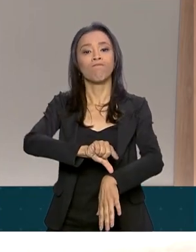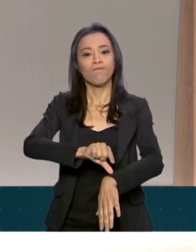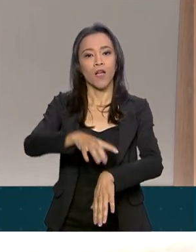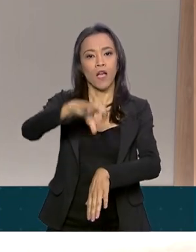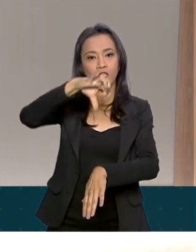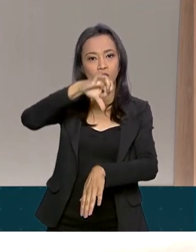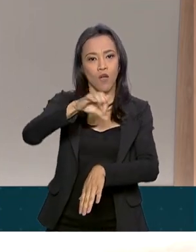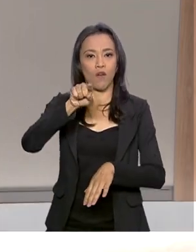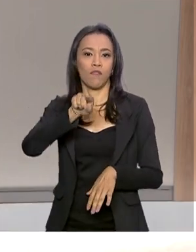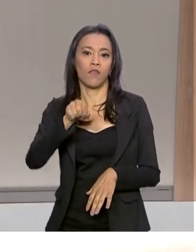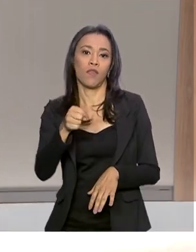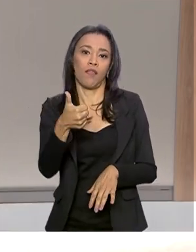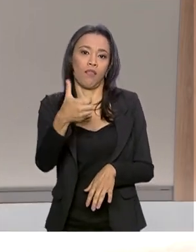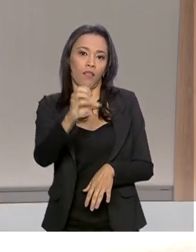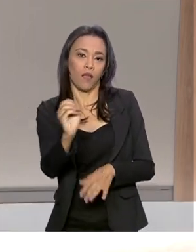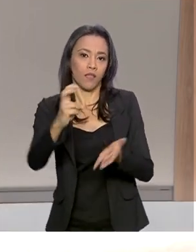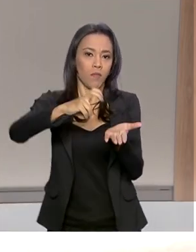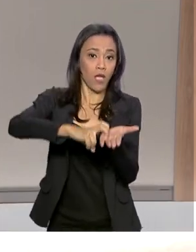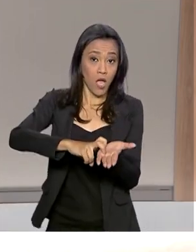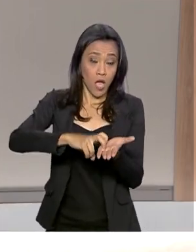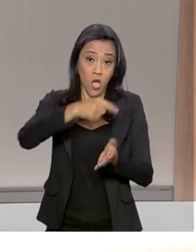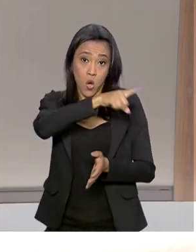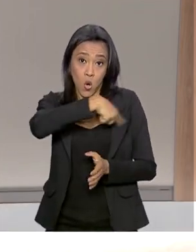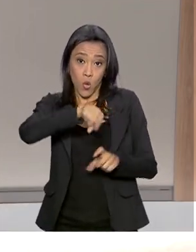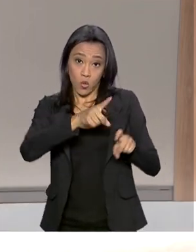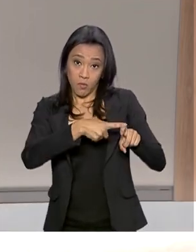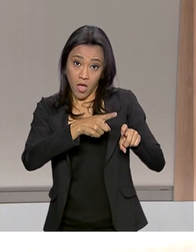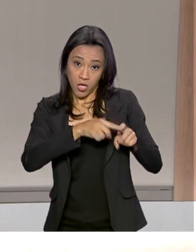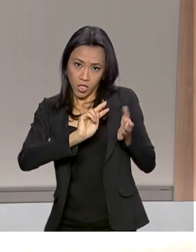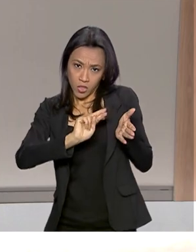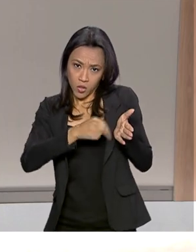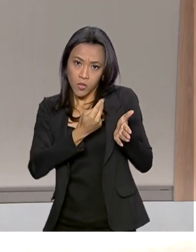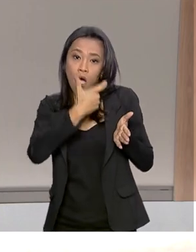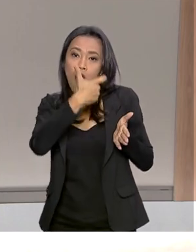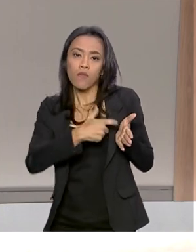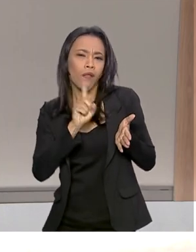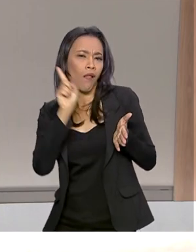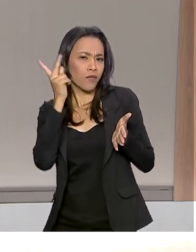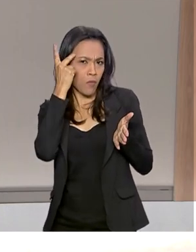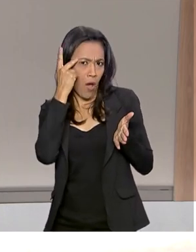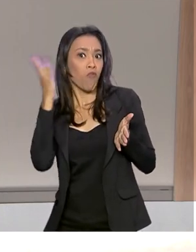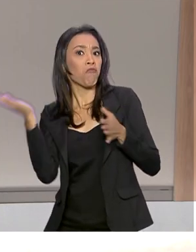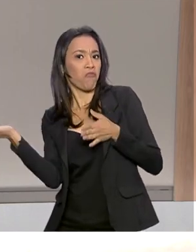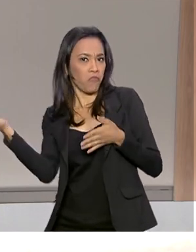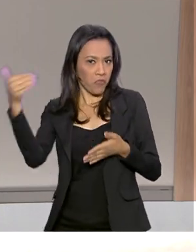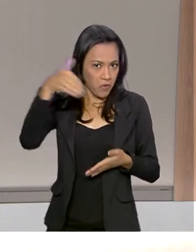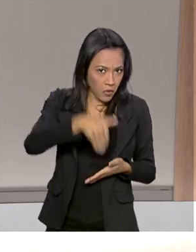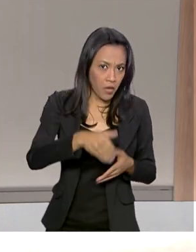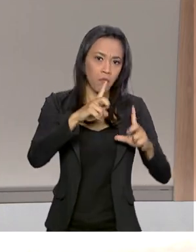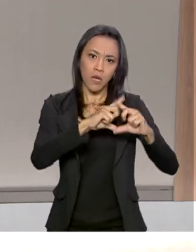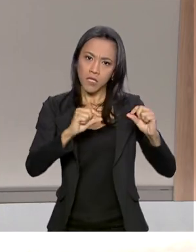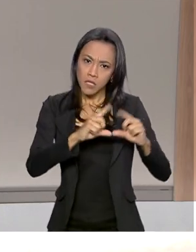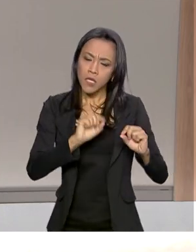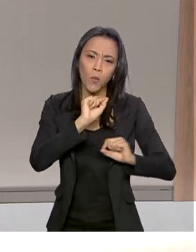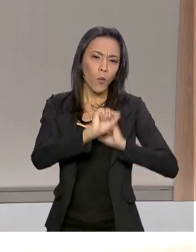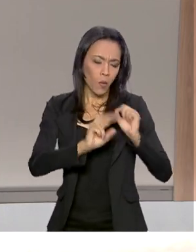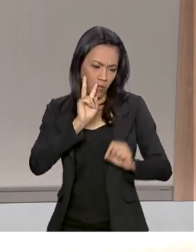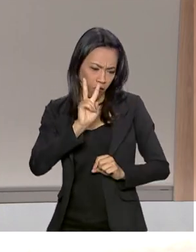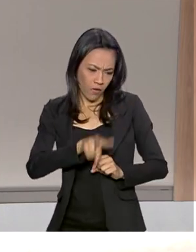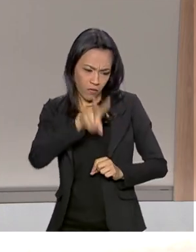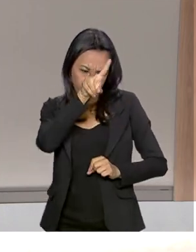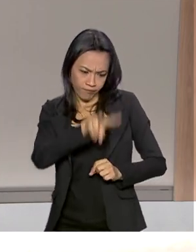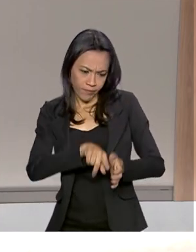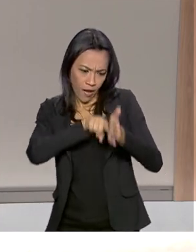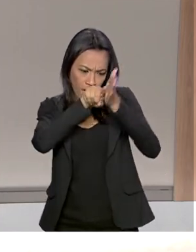e 10 da manhã. Os médicos que o operaram lá em São Paulo no último dia 8 estão aqui em Brasília pra fazer essa avaliação no